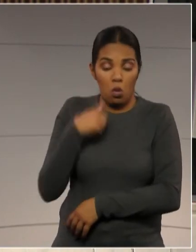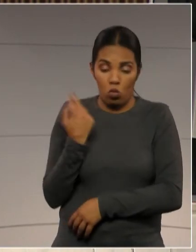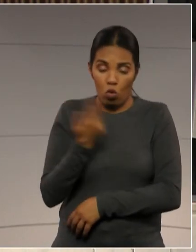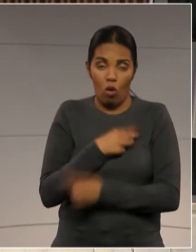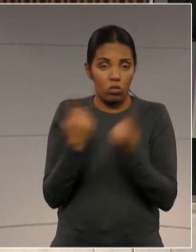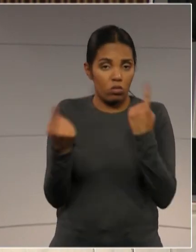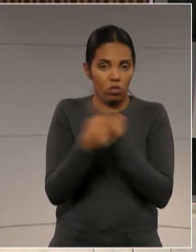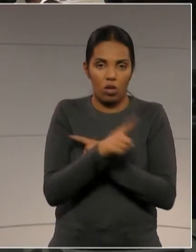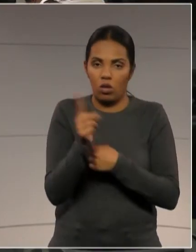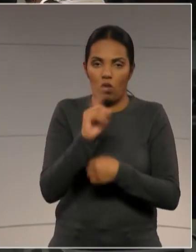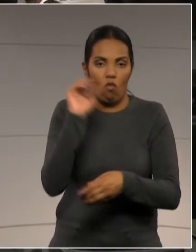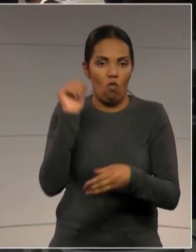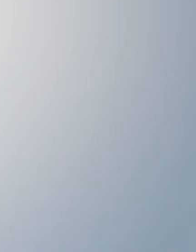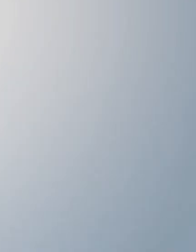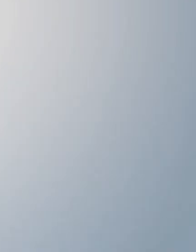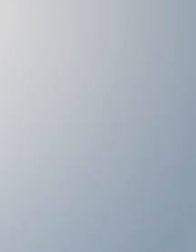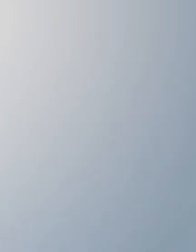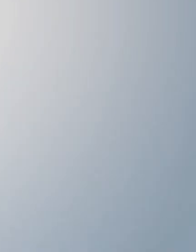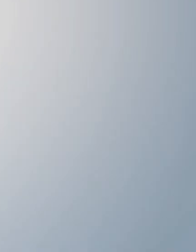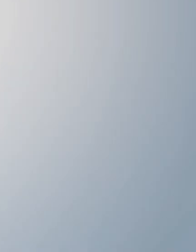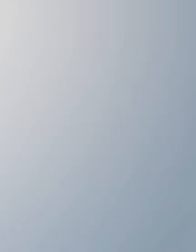constitucionalidade. Obrigado, Presidente, Srs. Deputados.